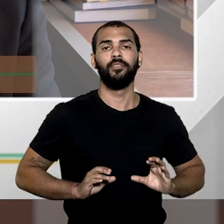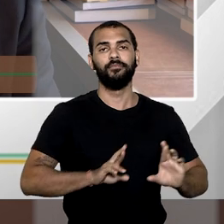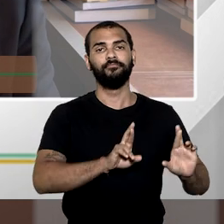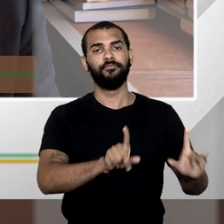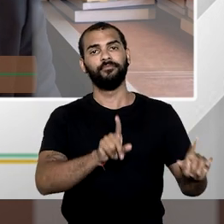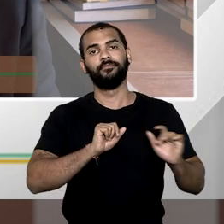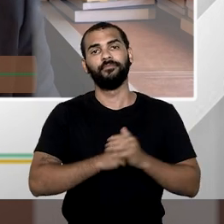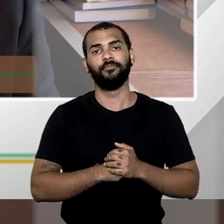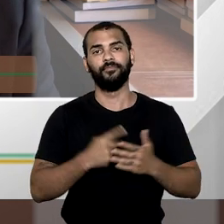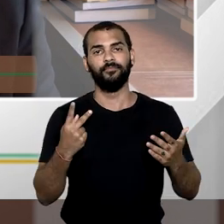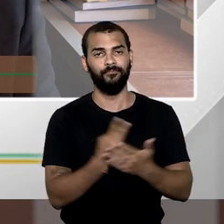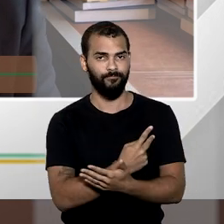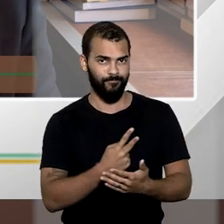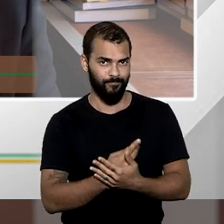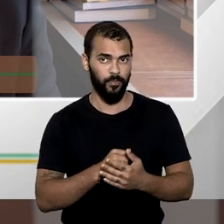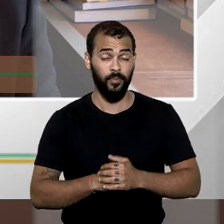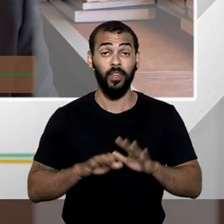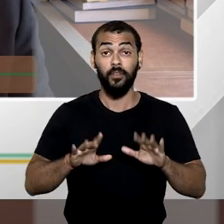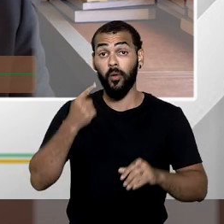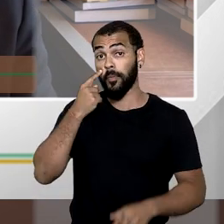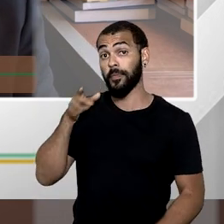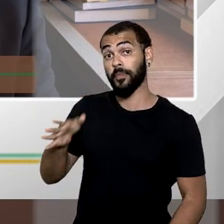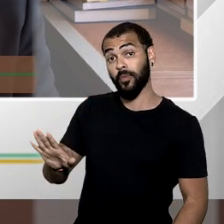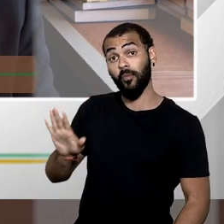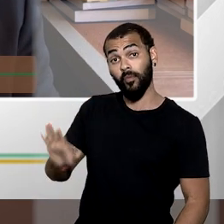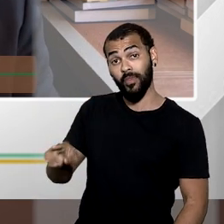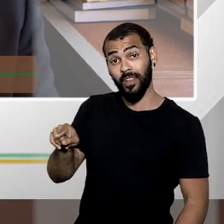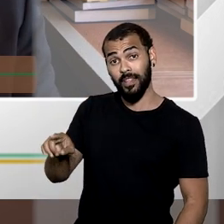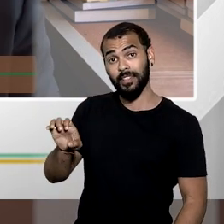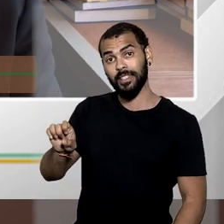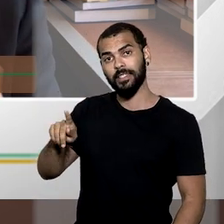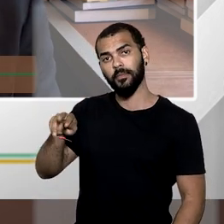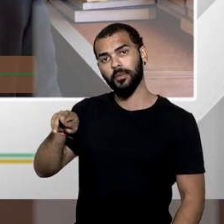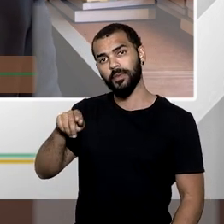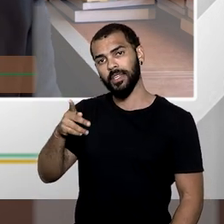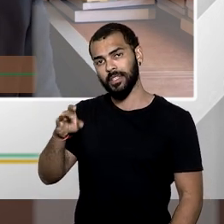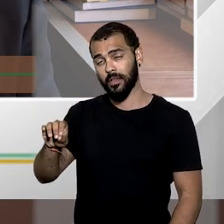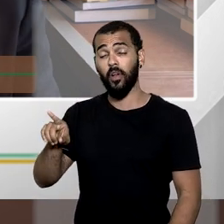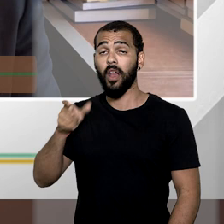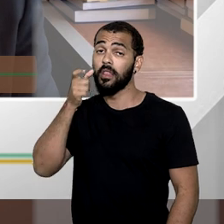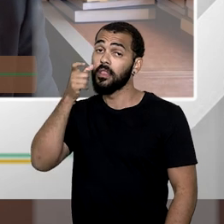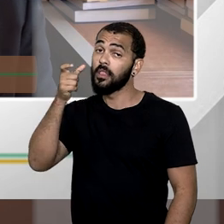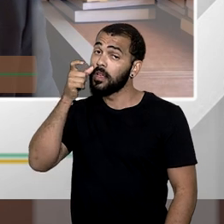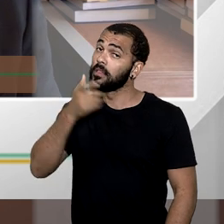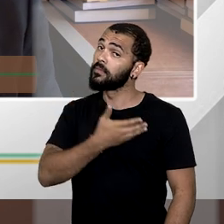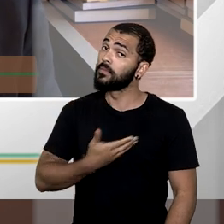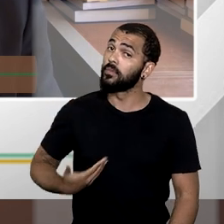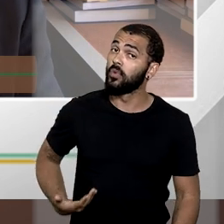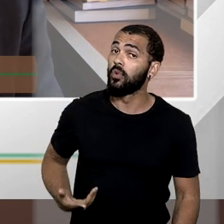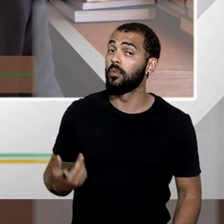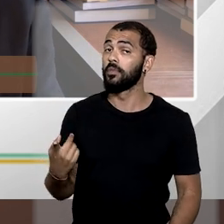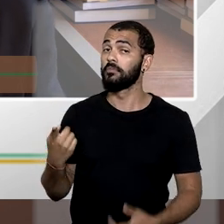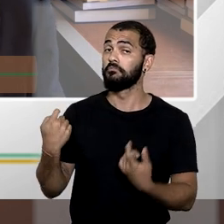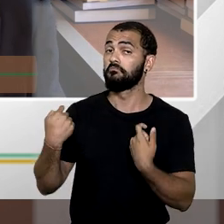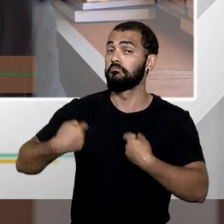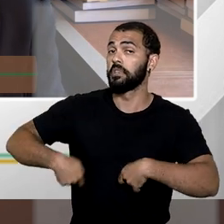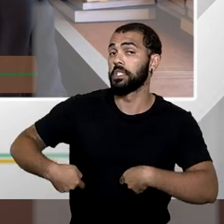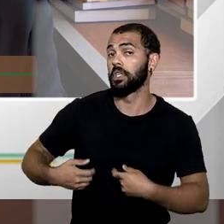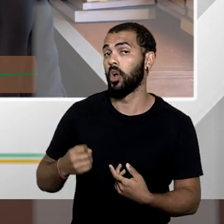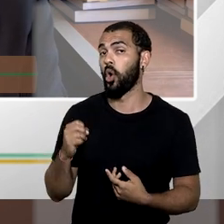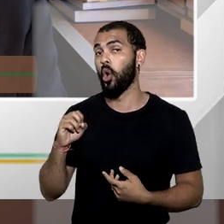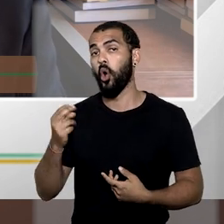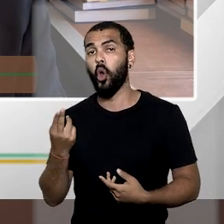Já a desapropriação, ela decorre da necessidade pública, do interesse público ou do interesse social ou eventual